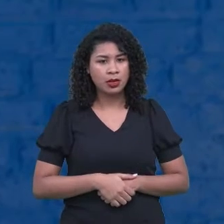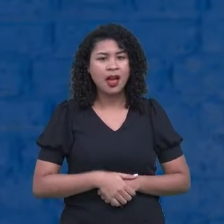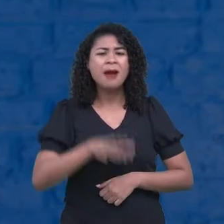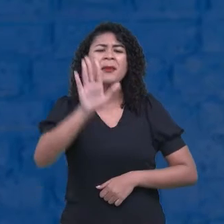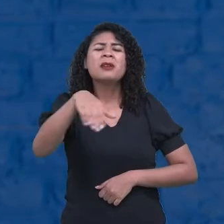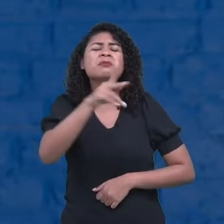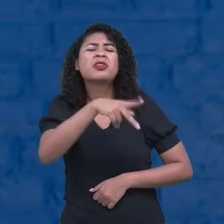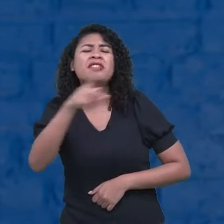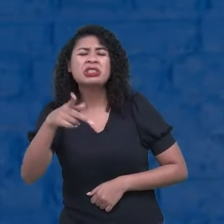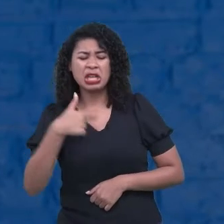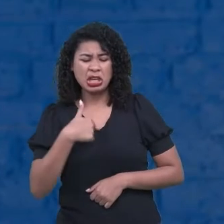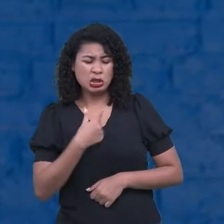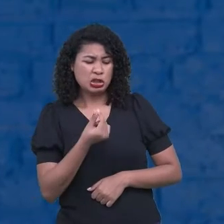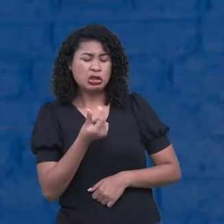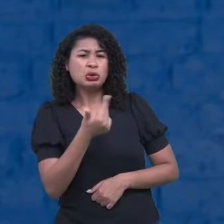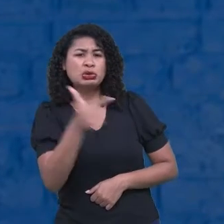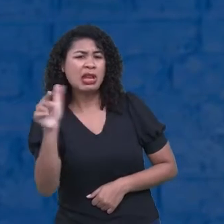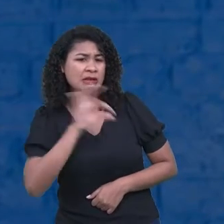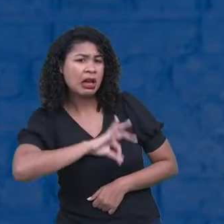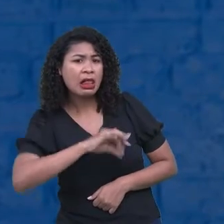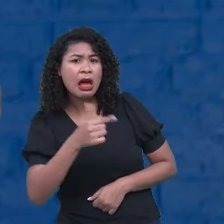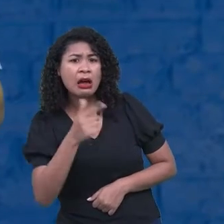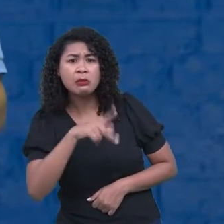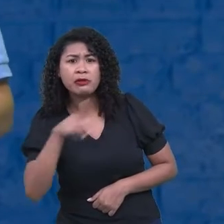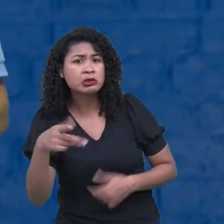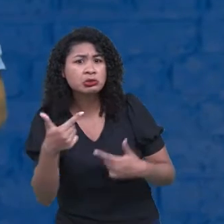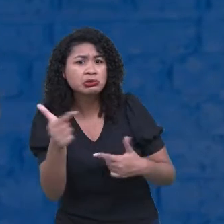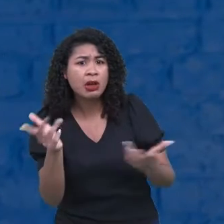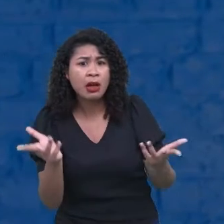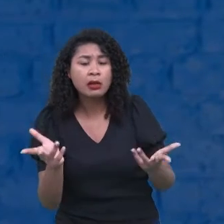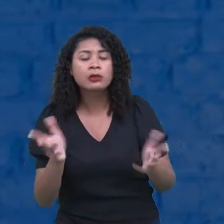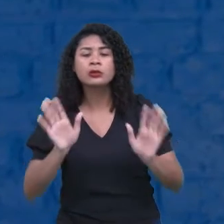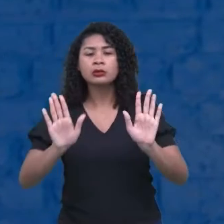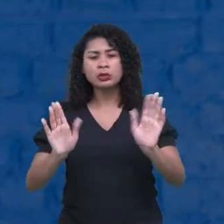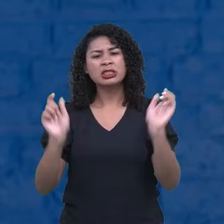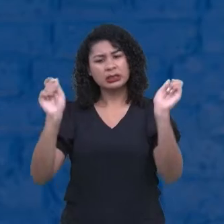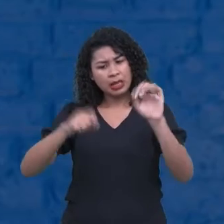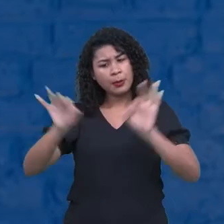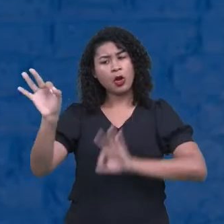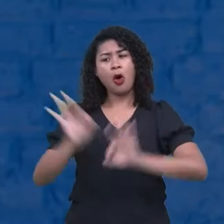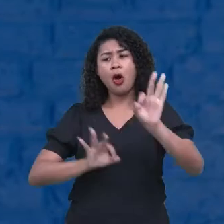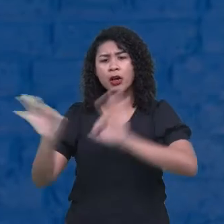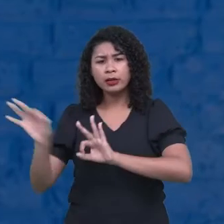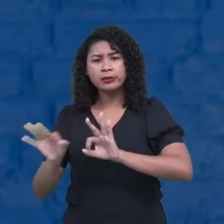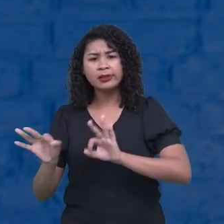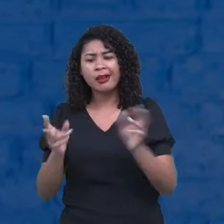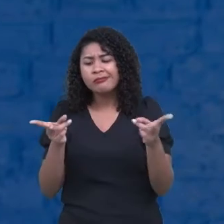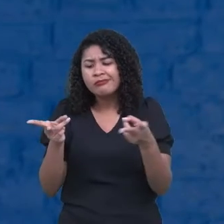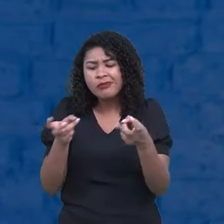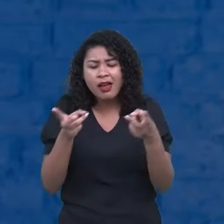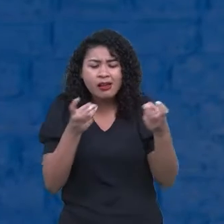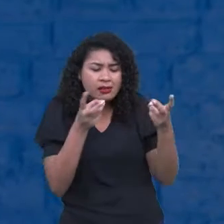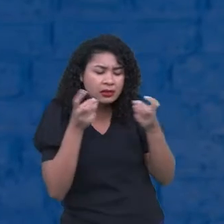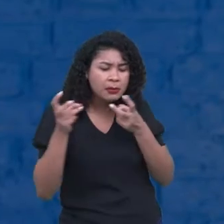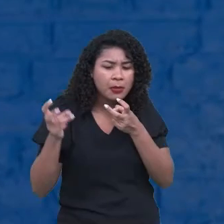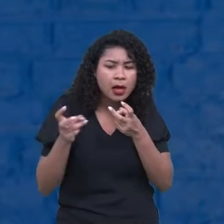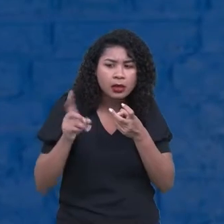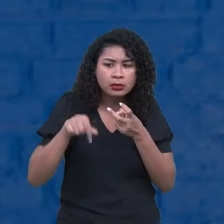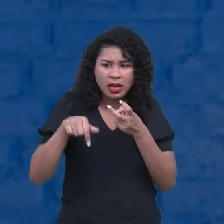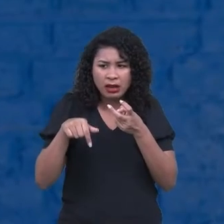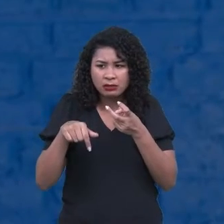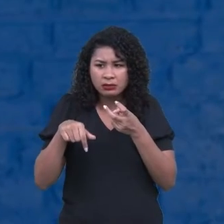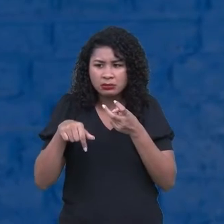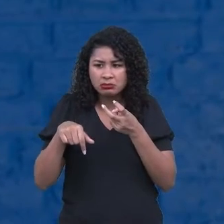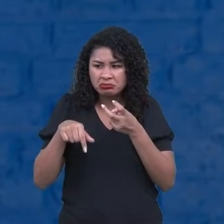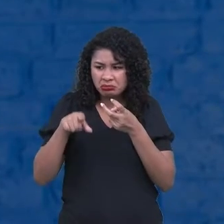economizar. Você pode fazer o que está sendo supérfluo na sua vida. E a partir daí, você vai, do